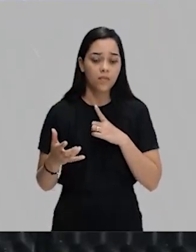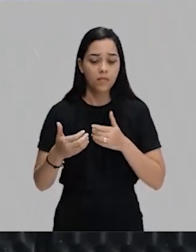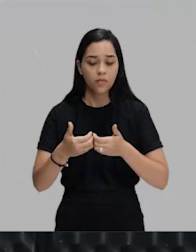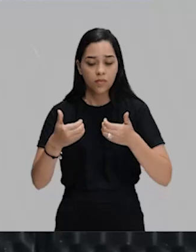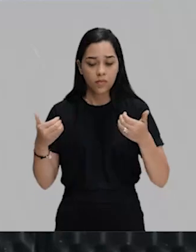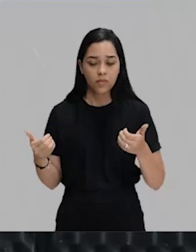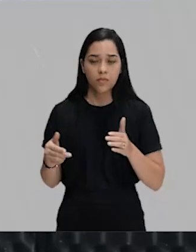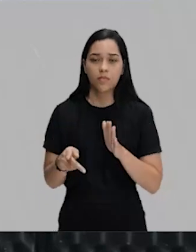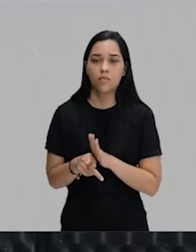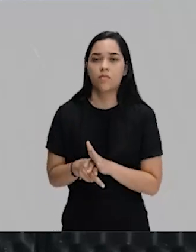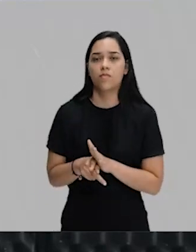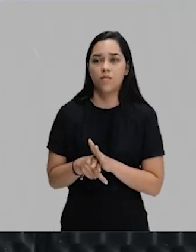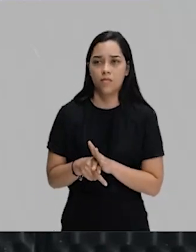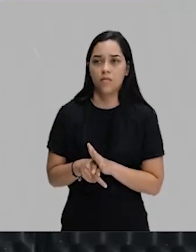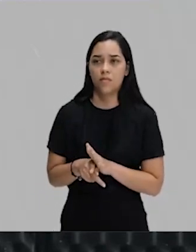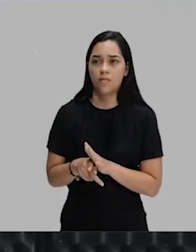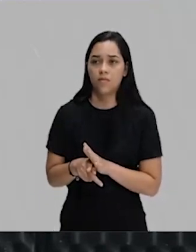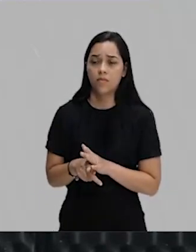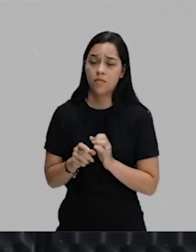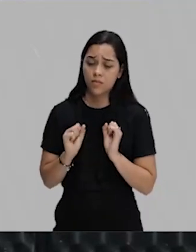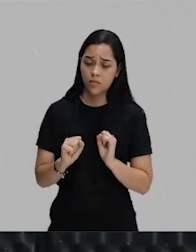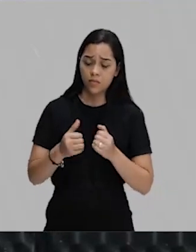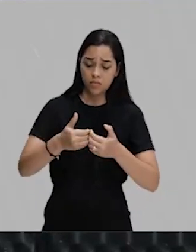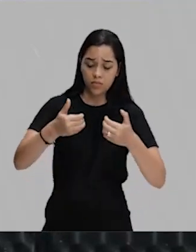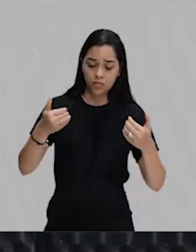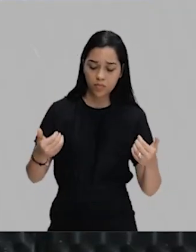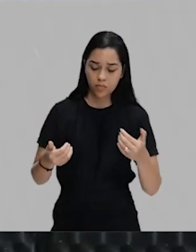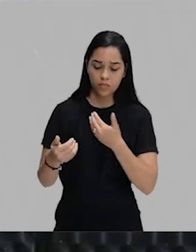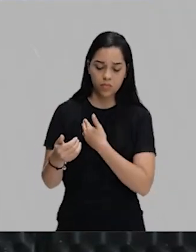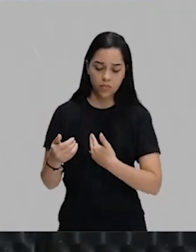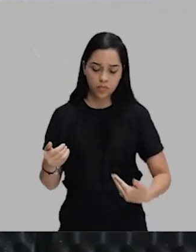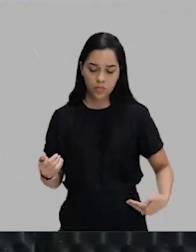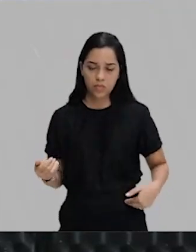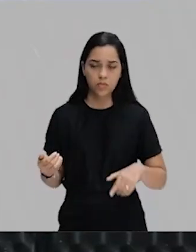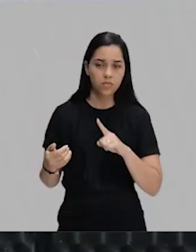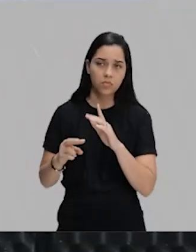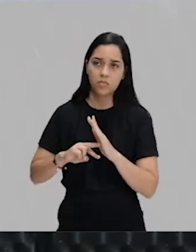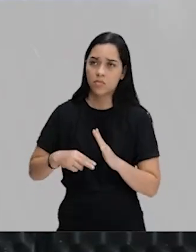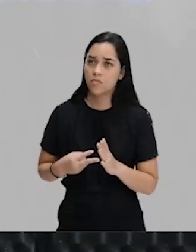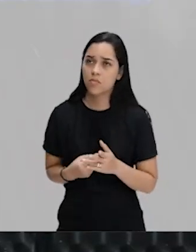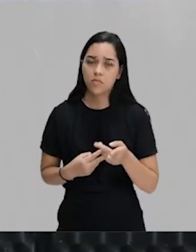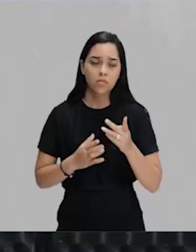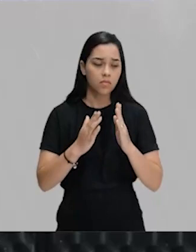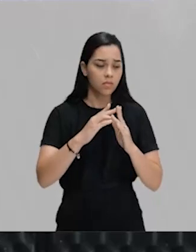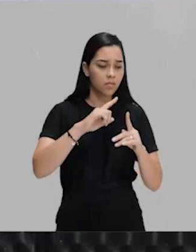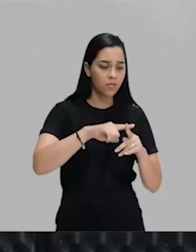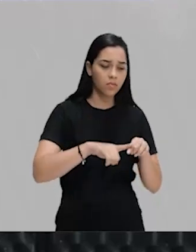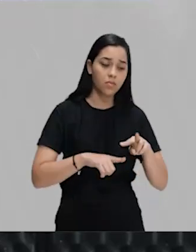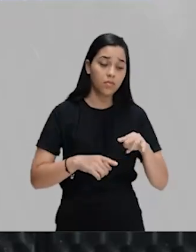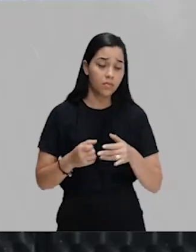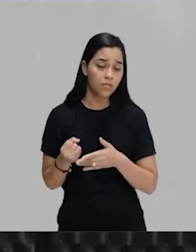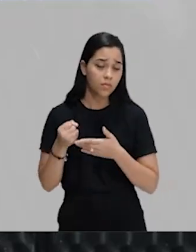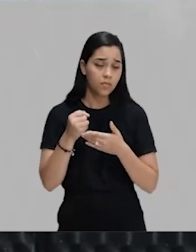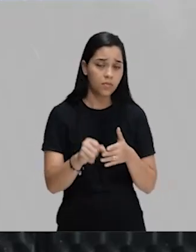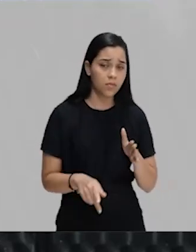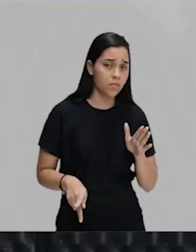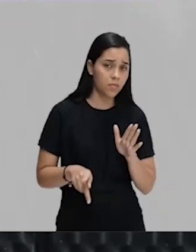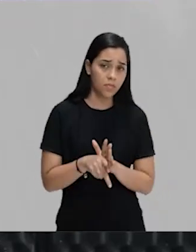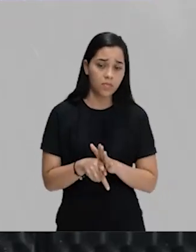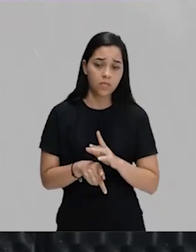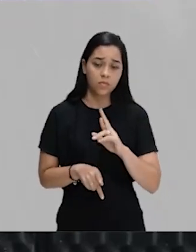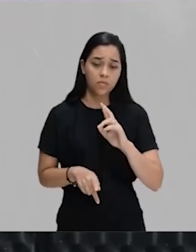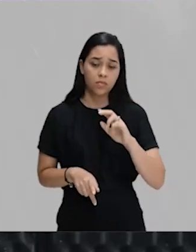afastando do Estado. Ela se afasta do Estado. Não é dizer que a Igreja vai apoiar os ideais